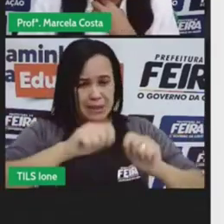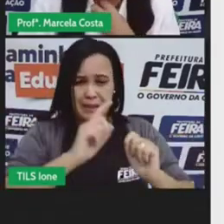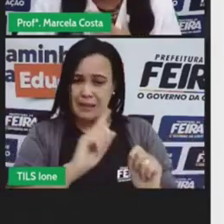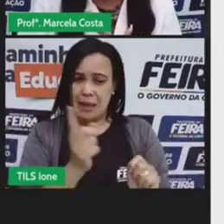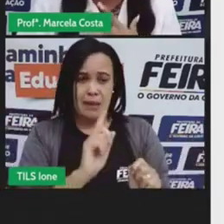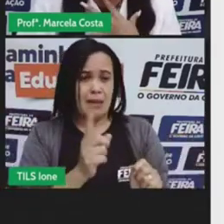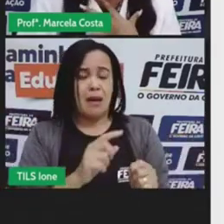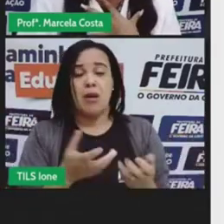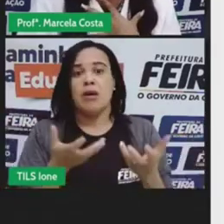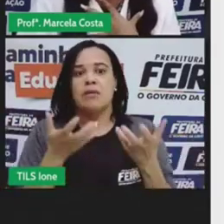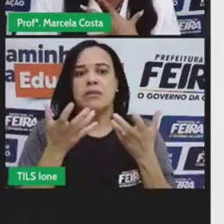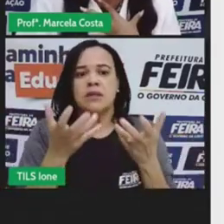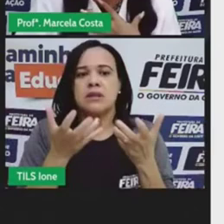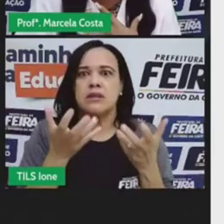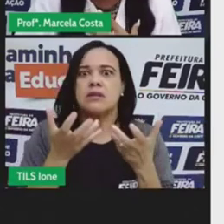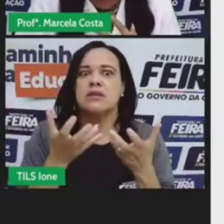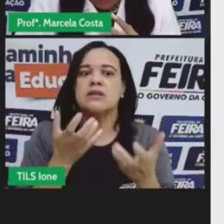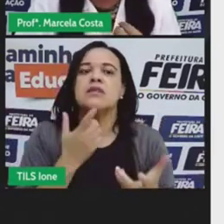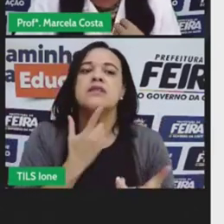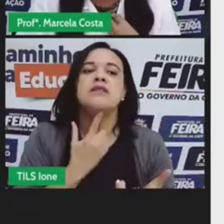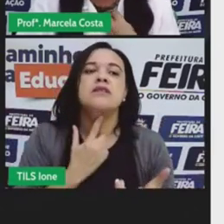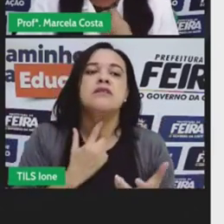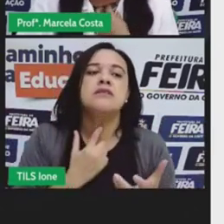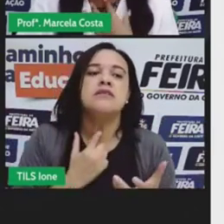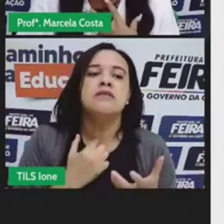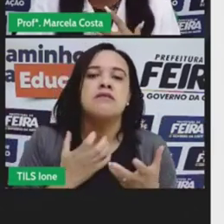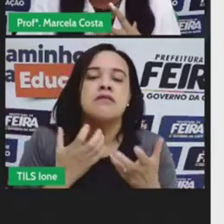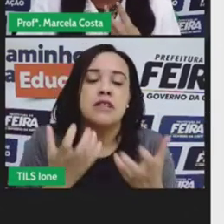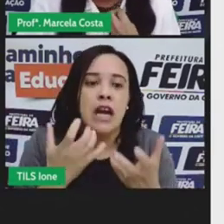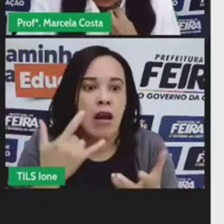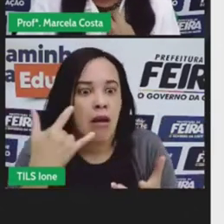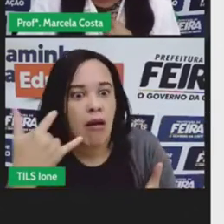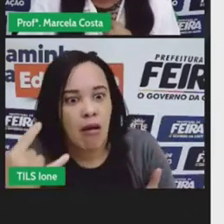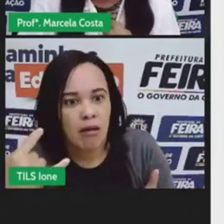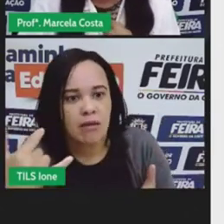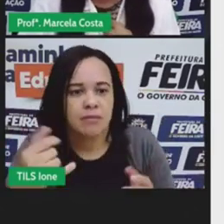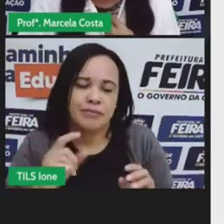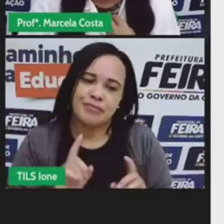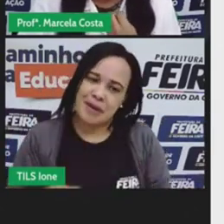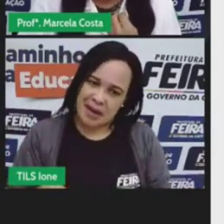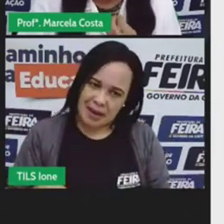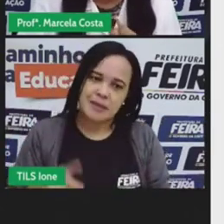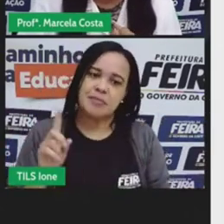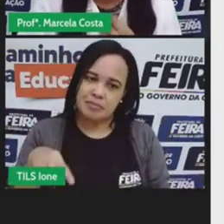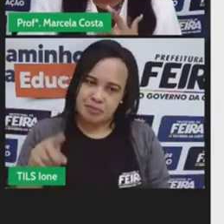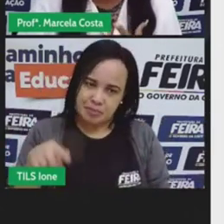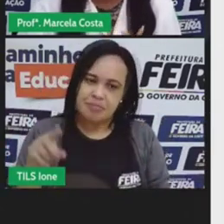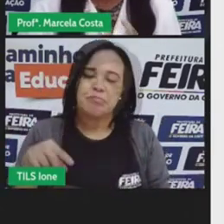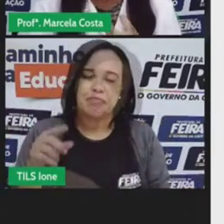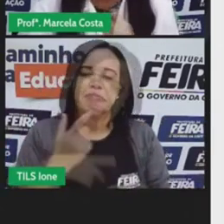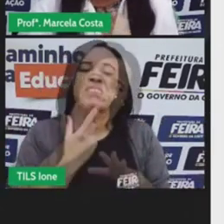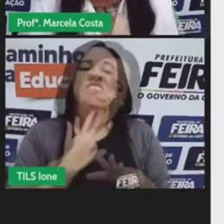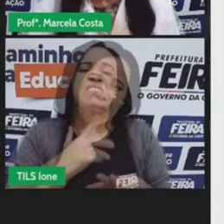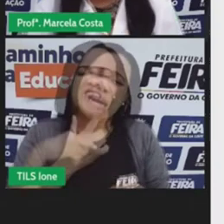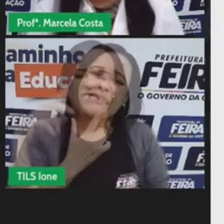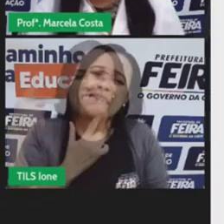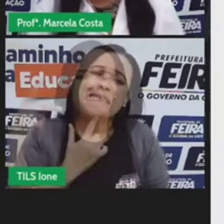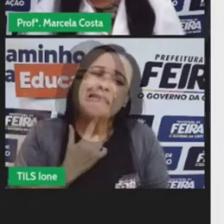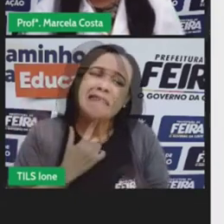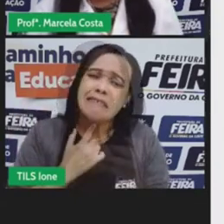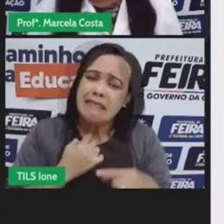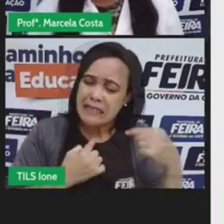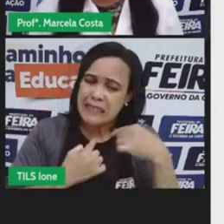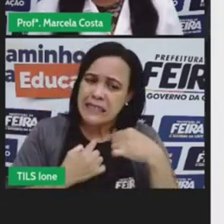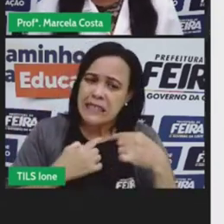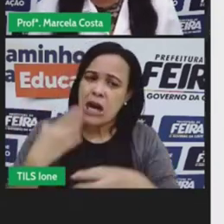pelo desejo de ter várias coisas, de consumir várias coisas. Só pelo desejo de tirar